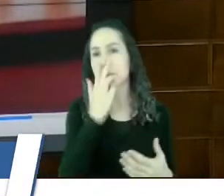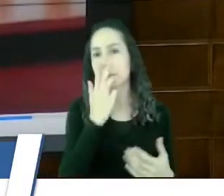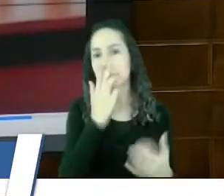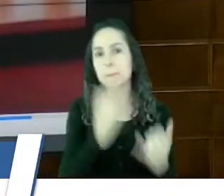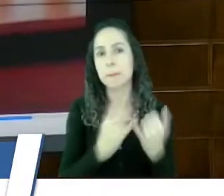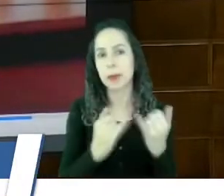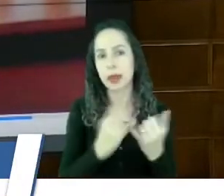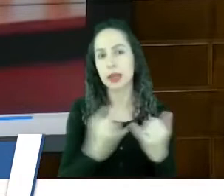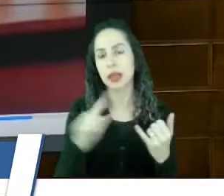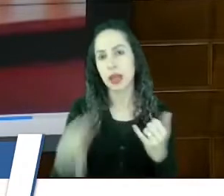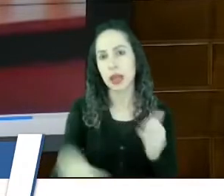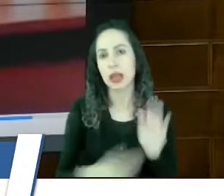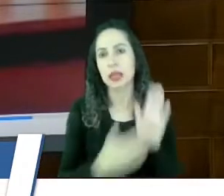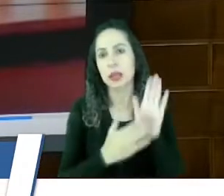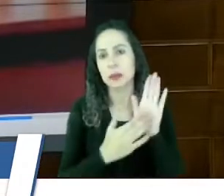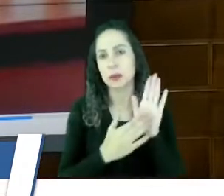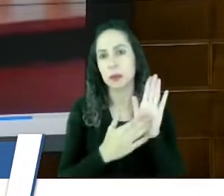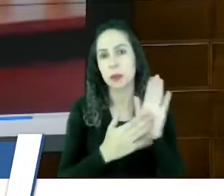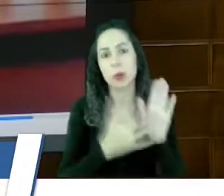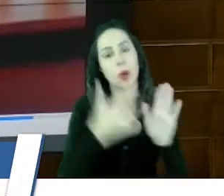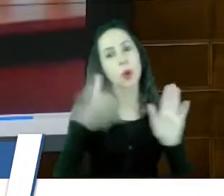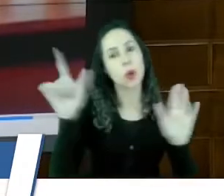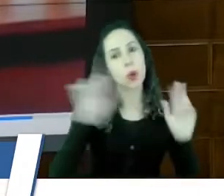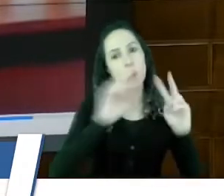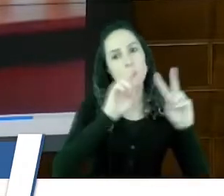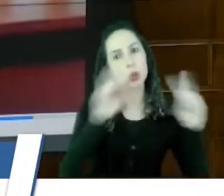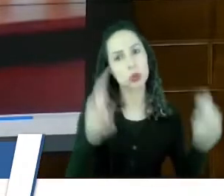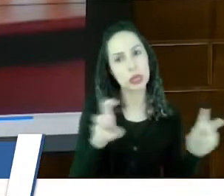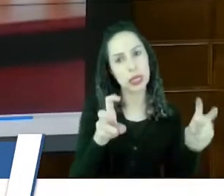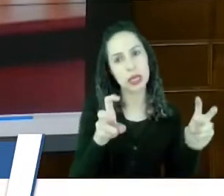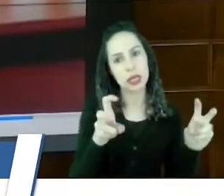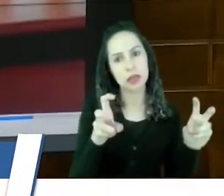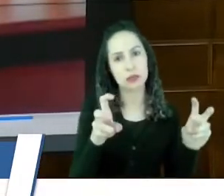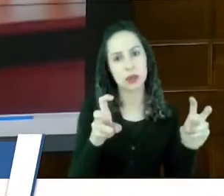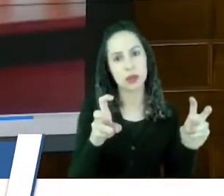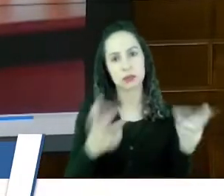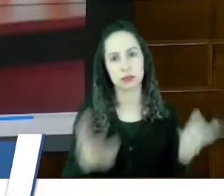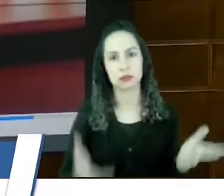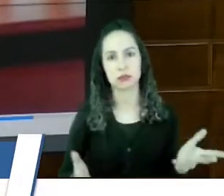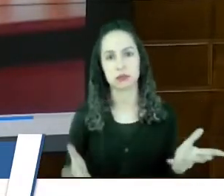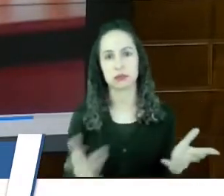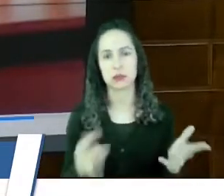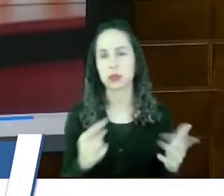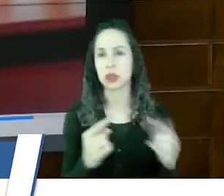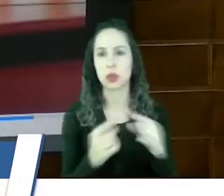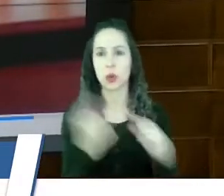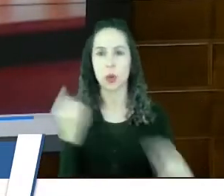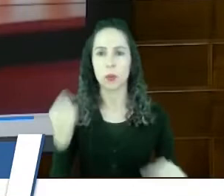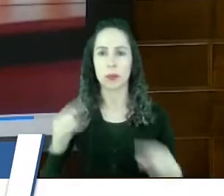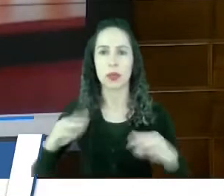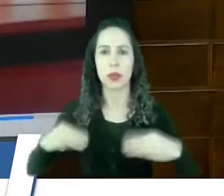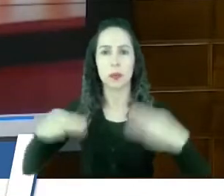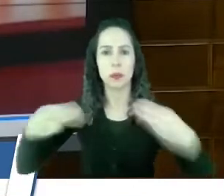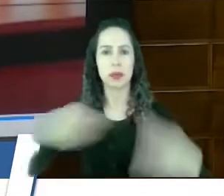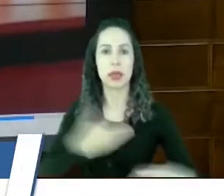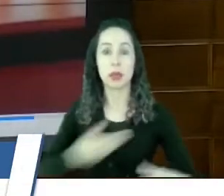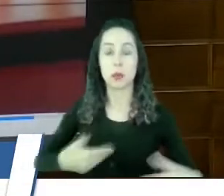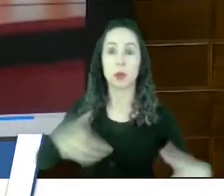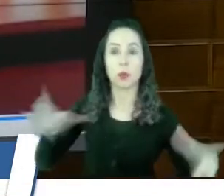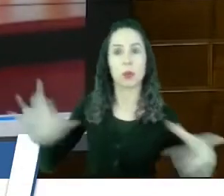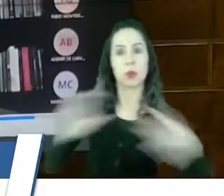outro tipo de situação. Perfeito. Sem o Ministério Público, inclusive, como parte, não é?